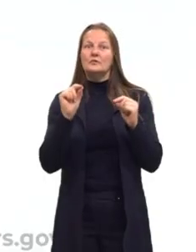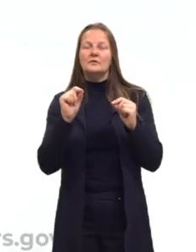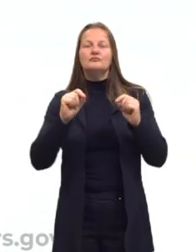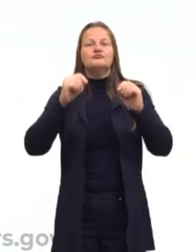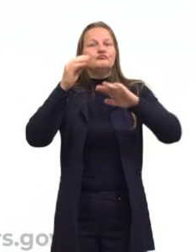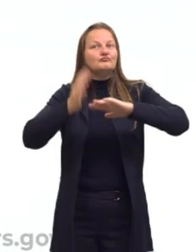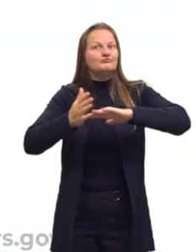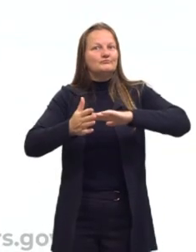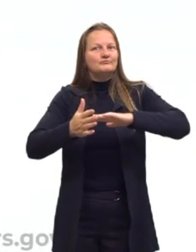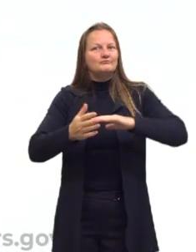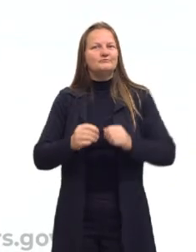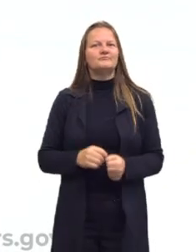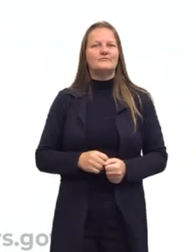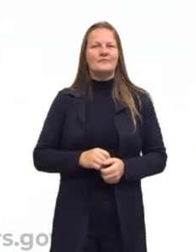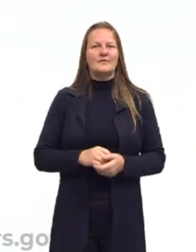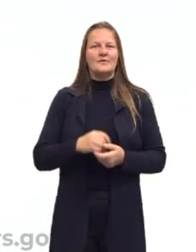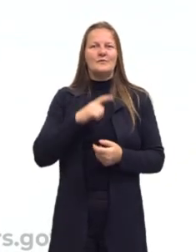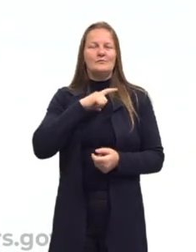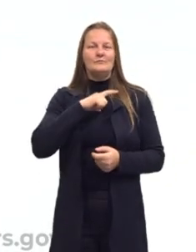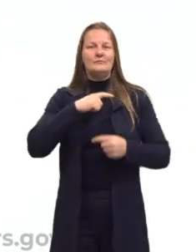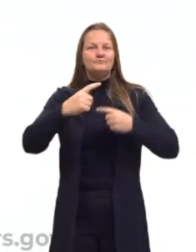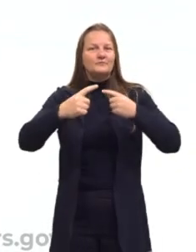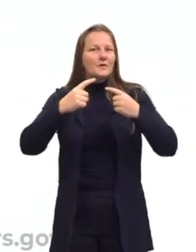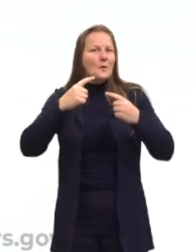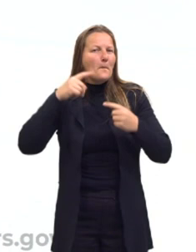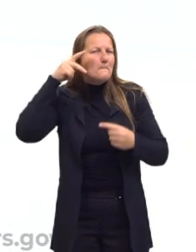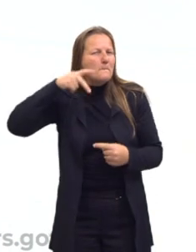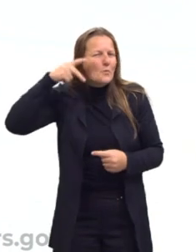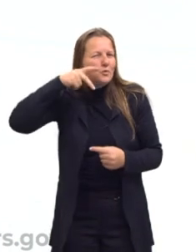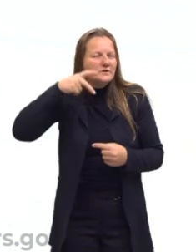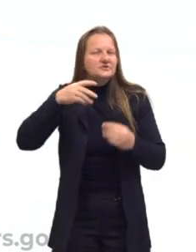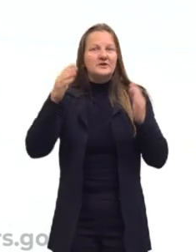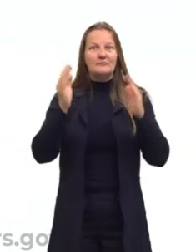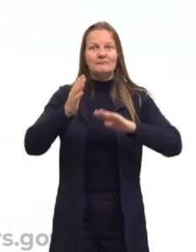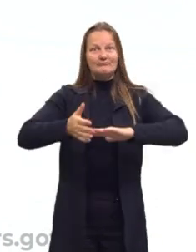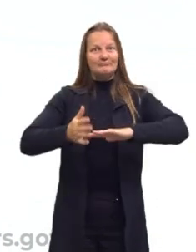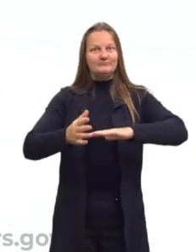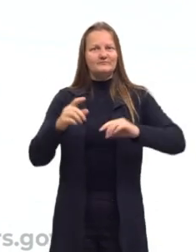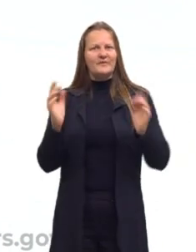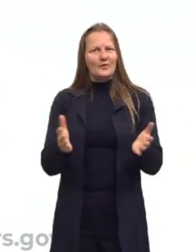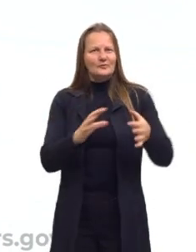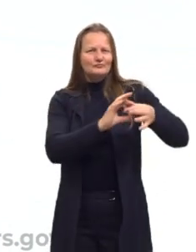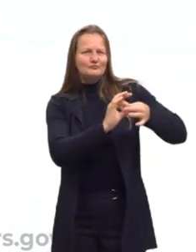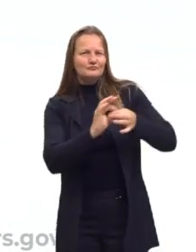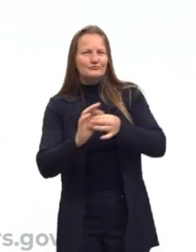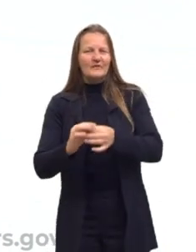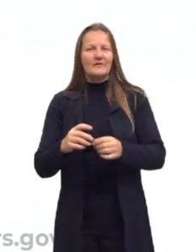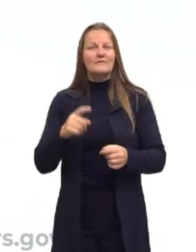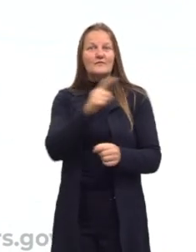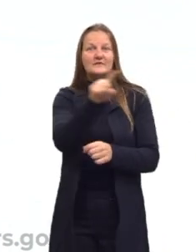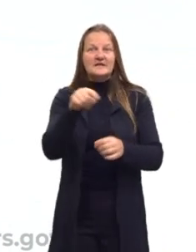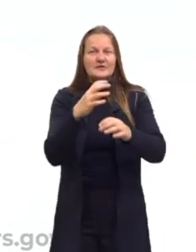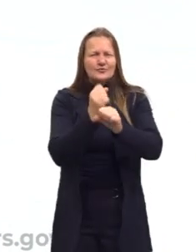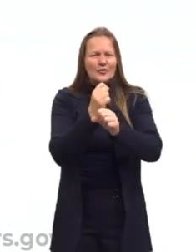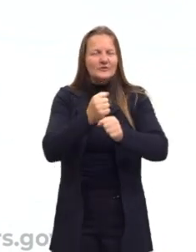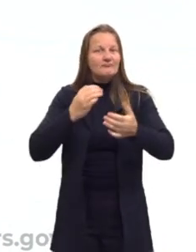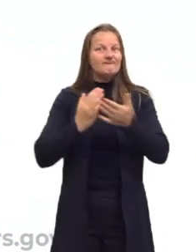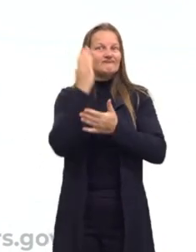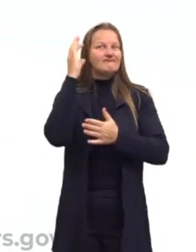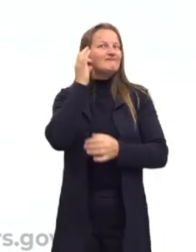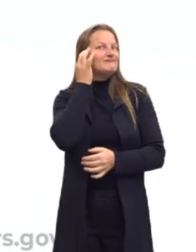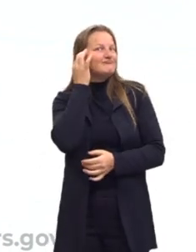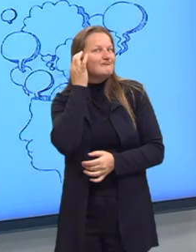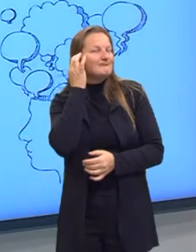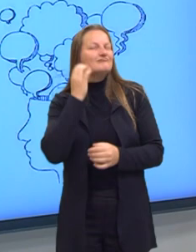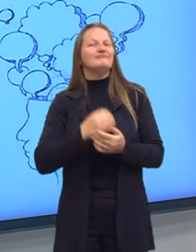Te convido a estudar com a gente, mais essa aula de filosofia, ficar por dentro aí para você tirar uma nota excelente no ENEM que está